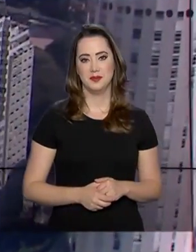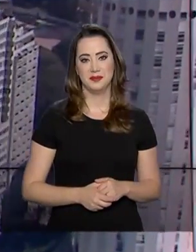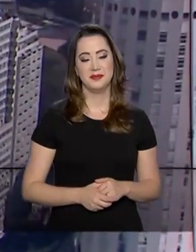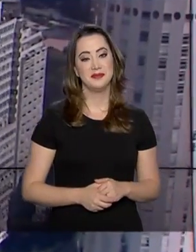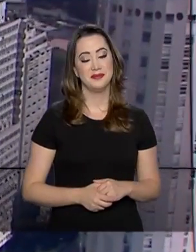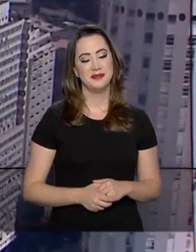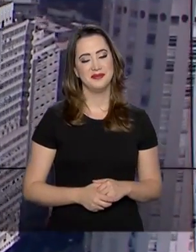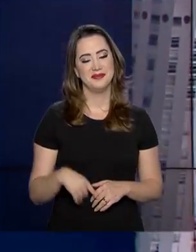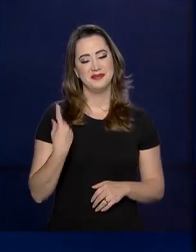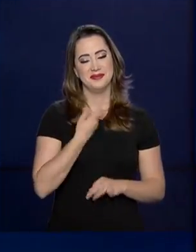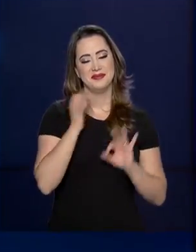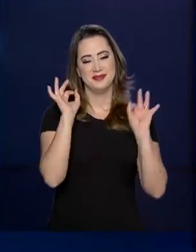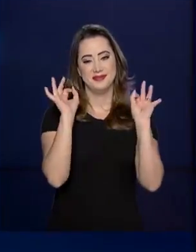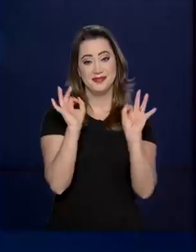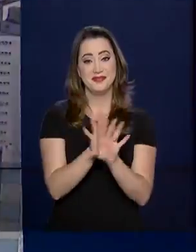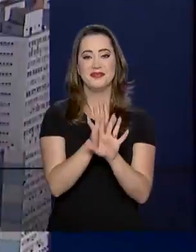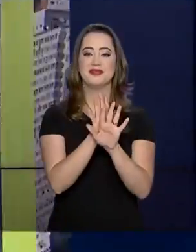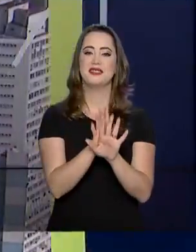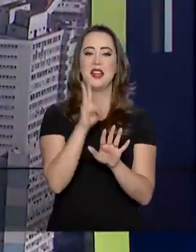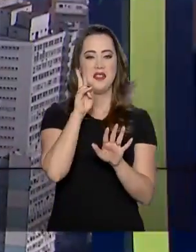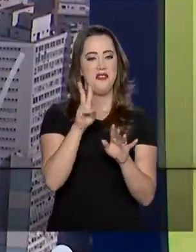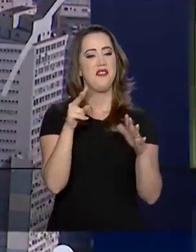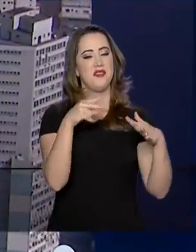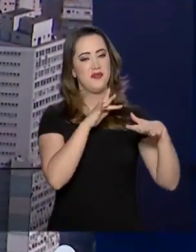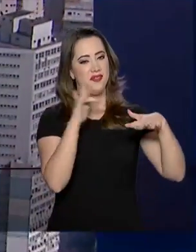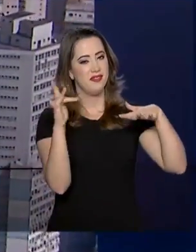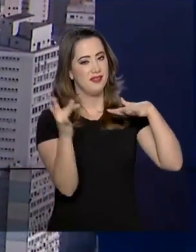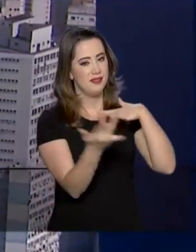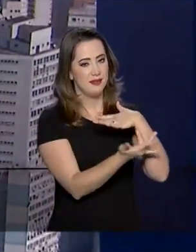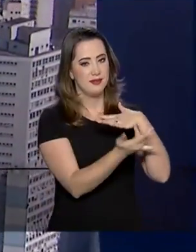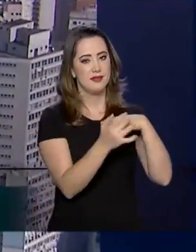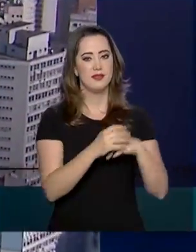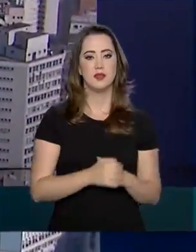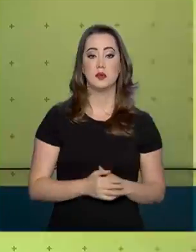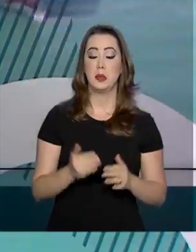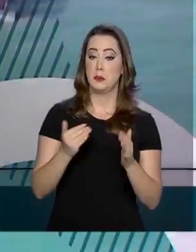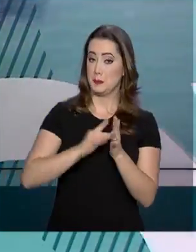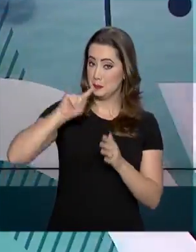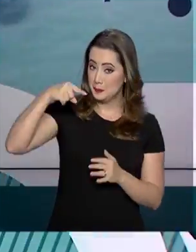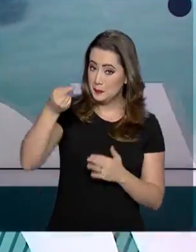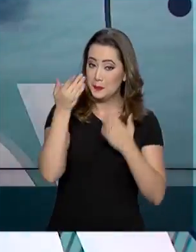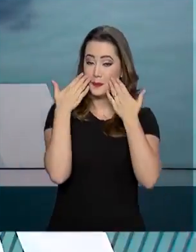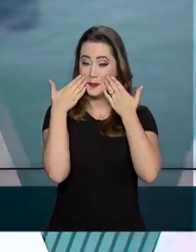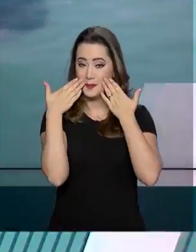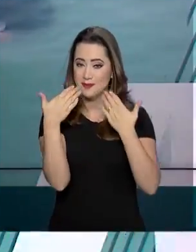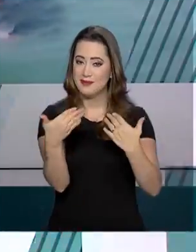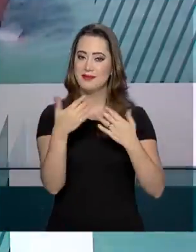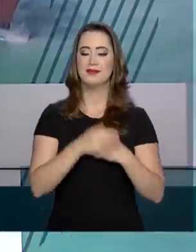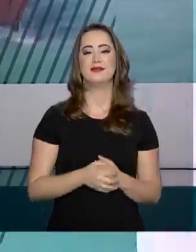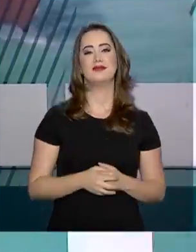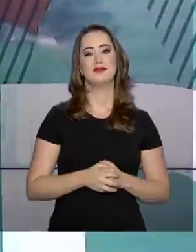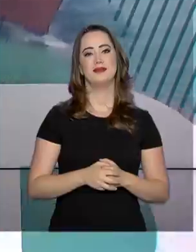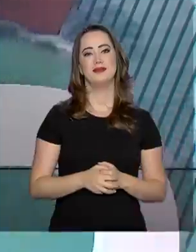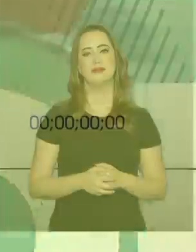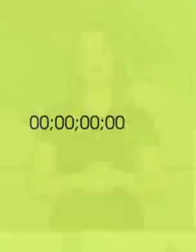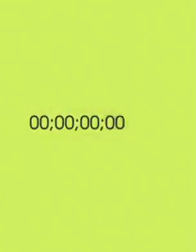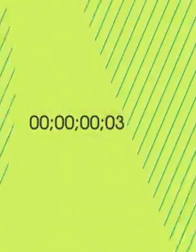O governo agora fica por aqui. Continue nos acompanhando também pelas redes sociais. Até a próxima edição.